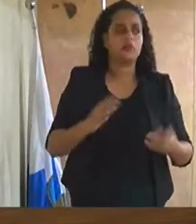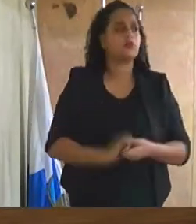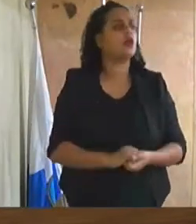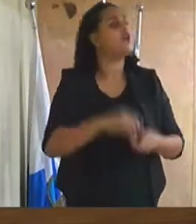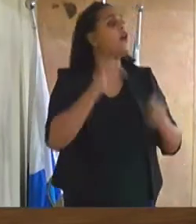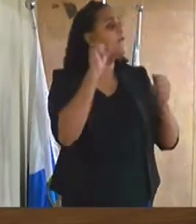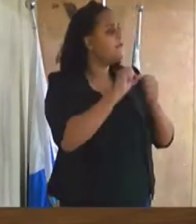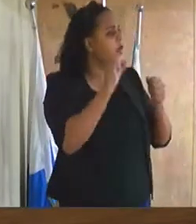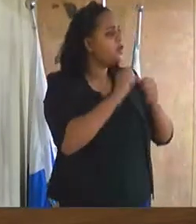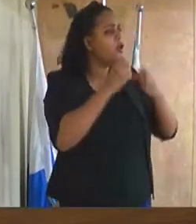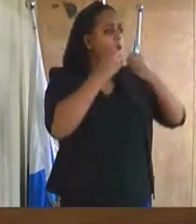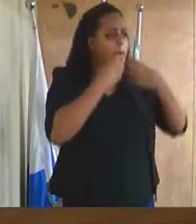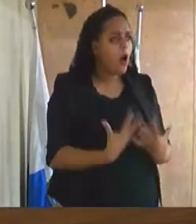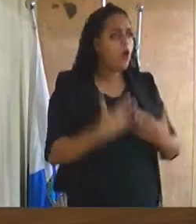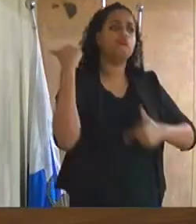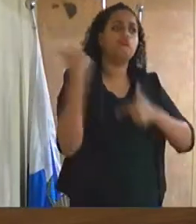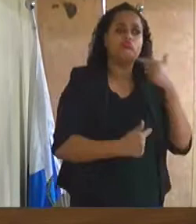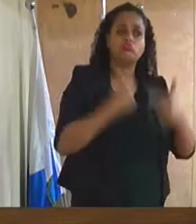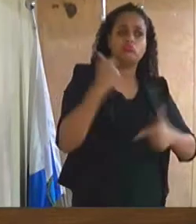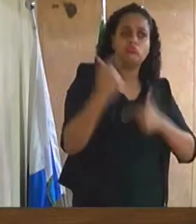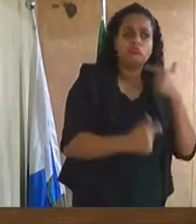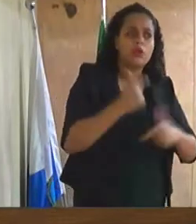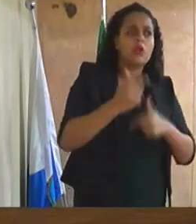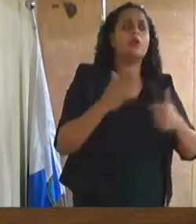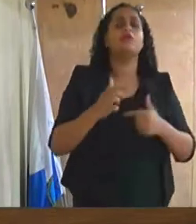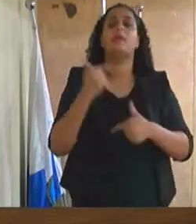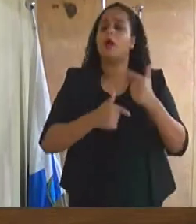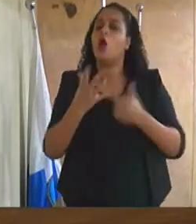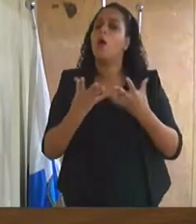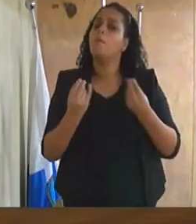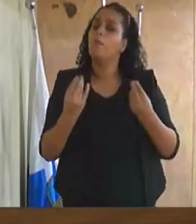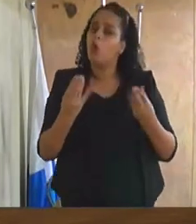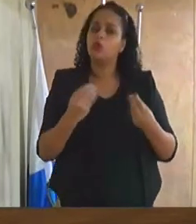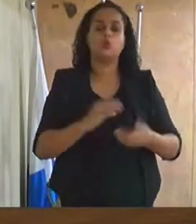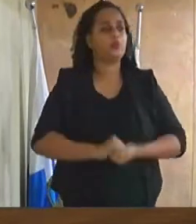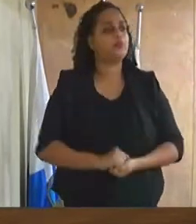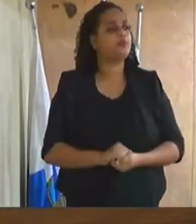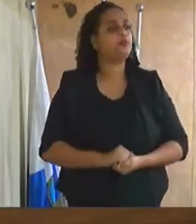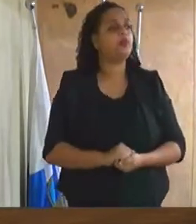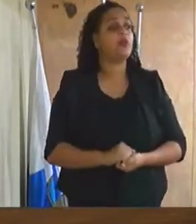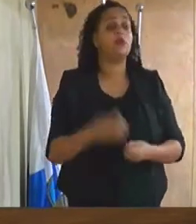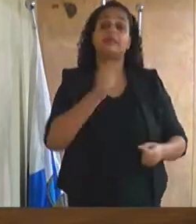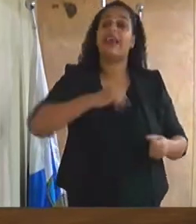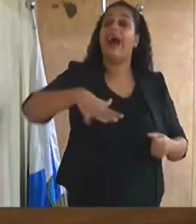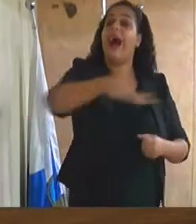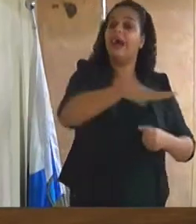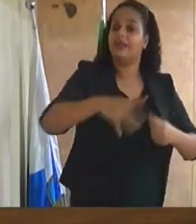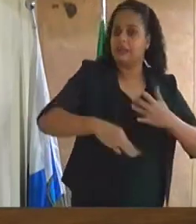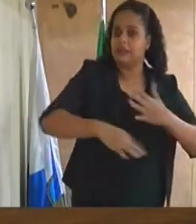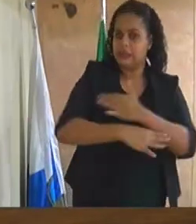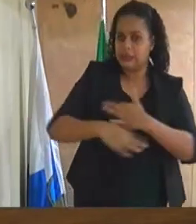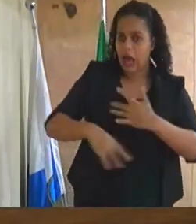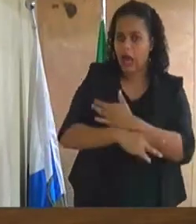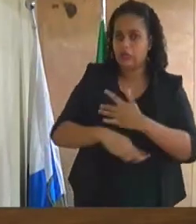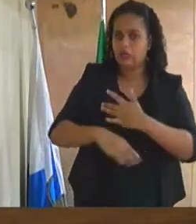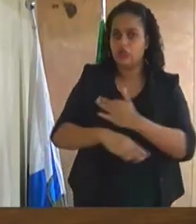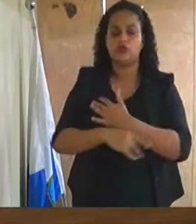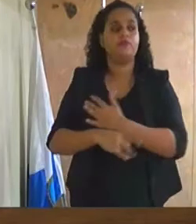combate, trabalhei muito em prol da nossa cidade, amada Duque de Caxias,